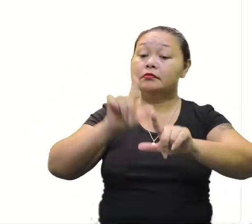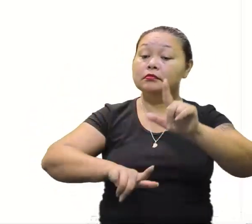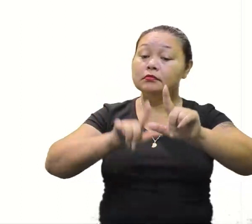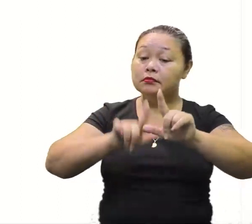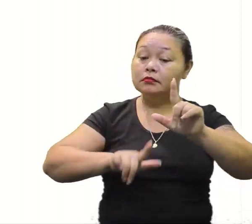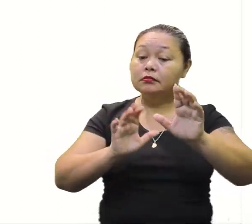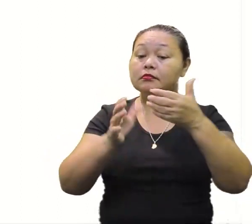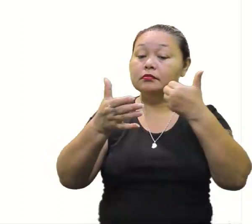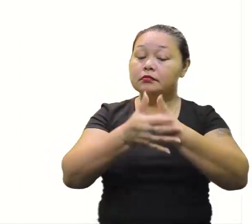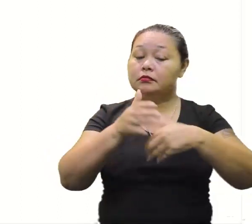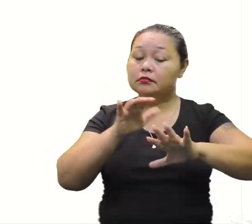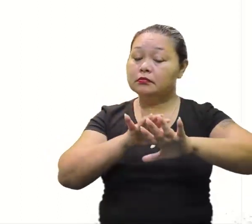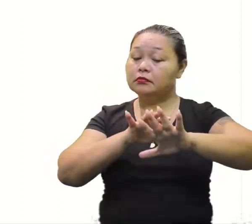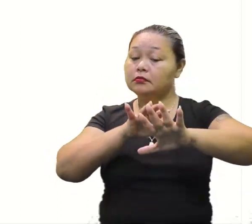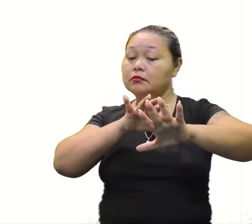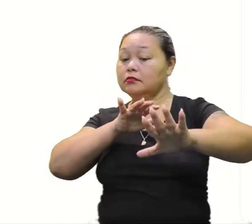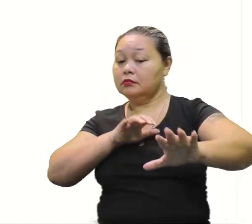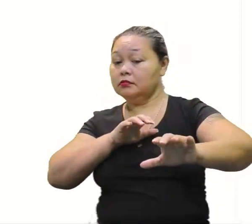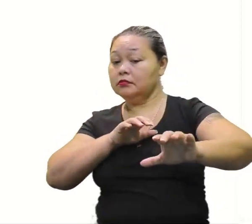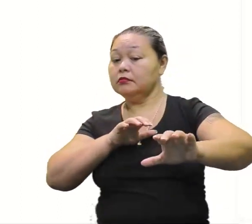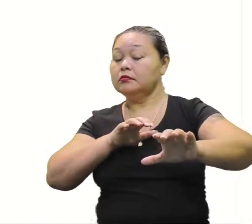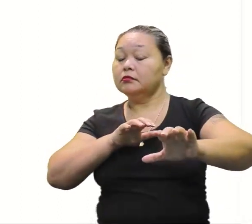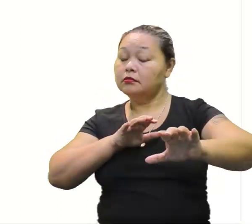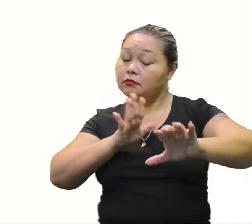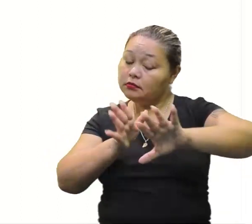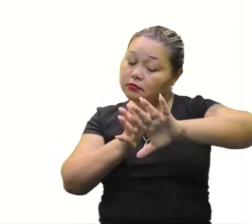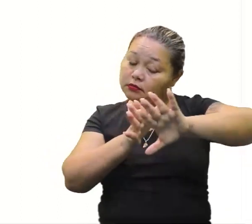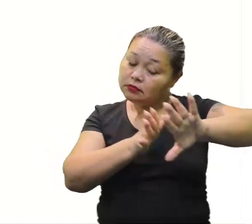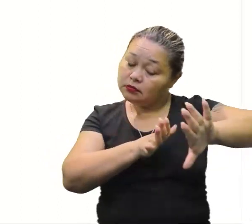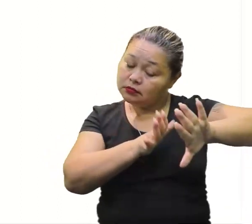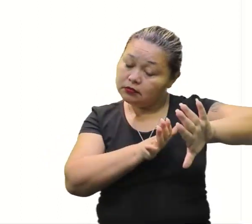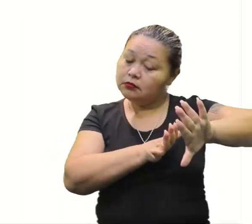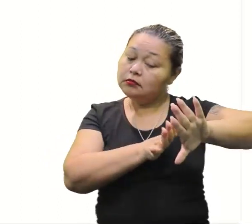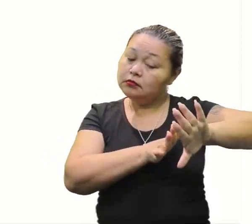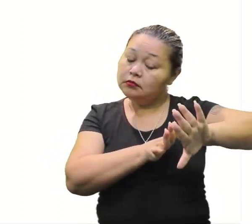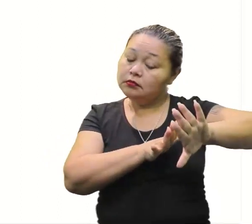variável, a nossa incógnita vai ficar isoladinha lá.